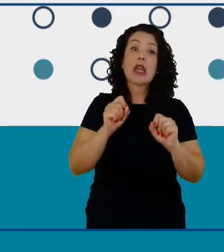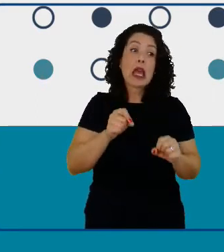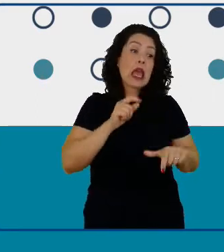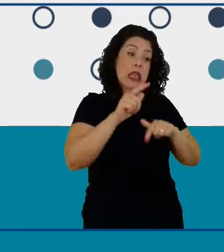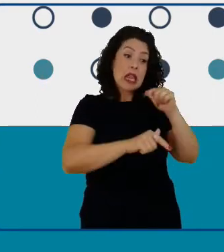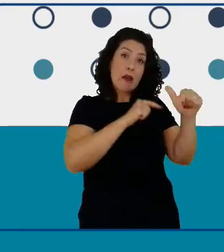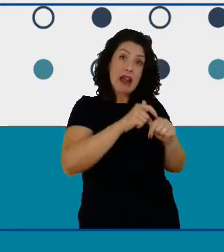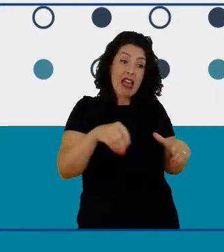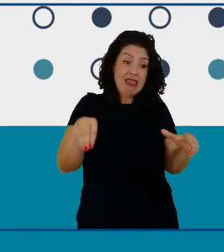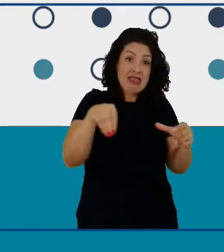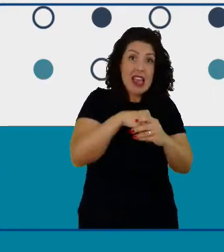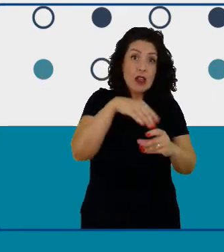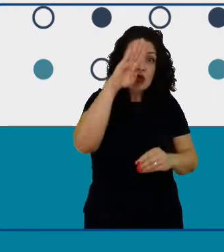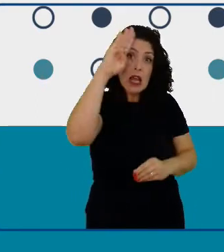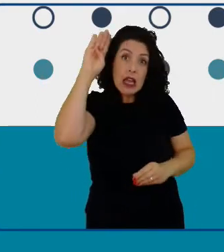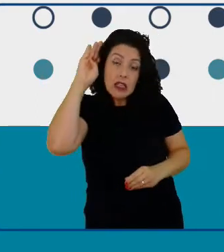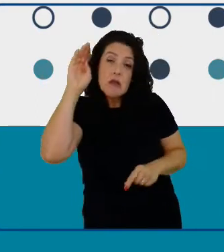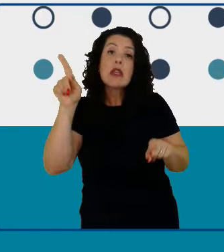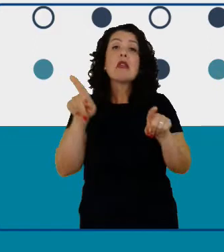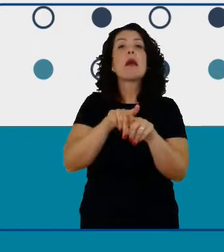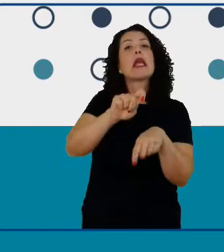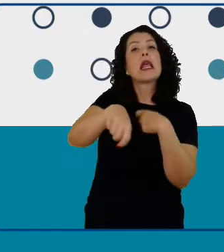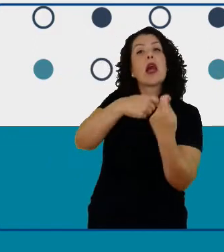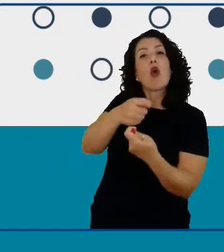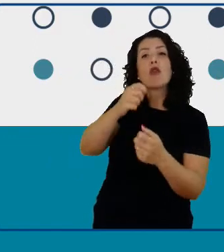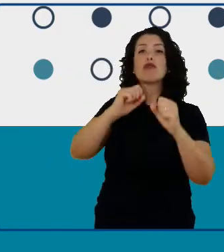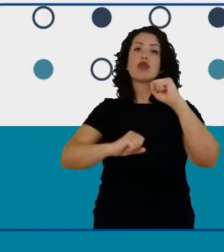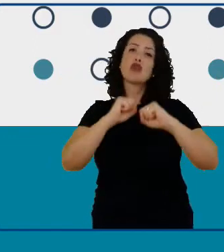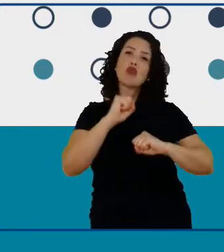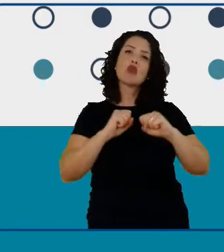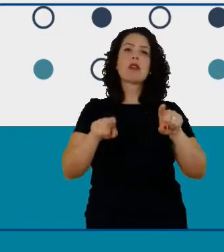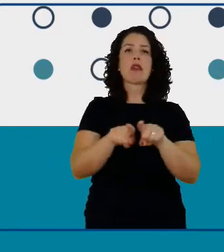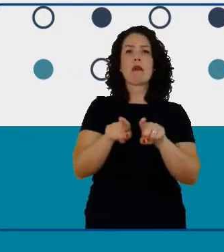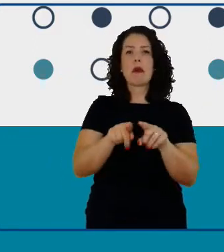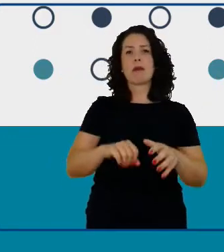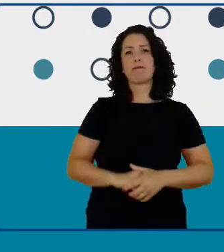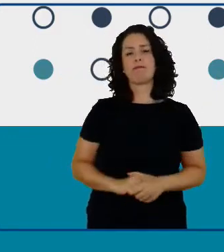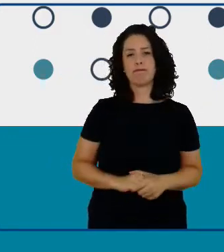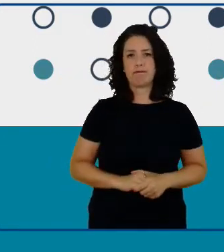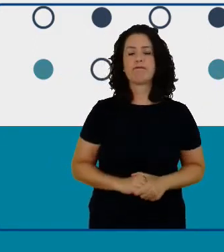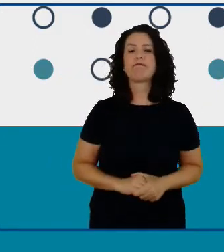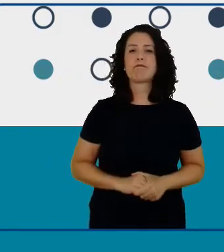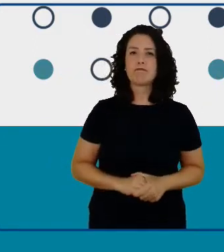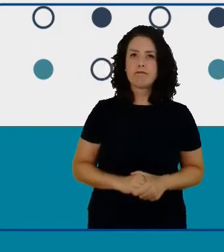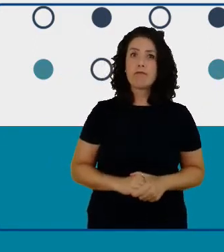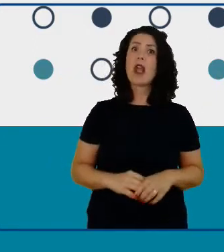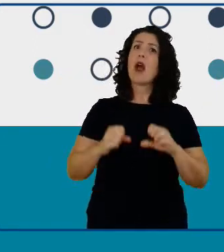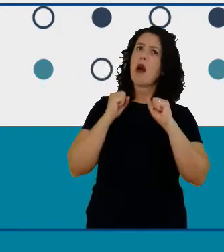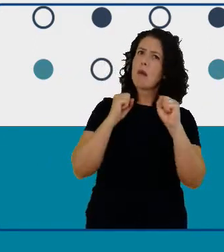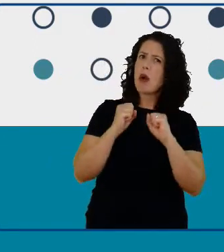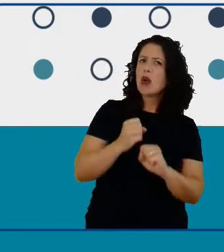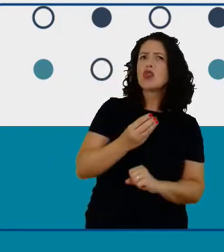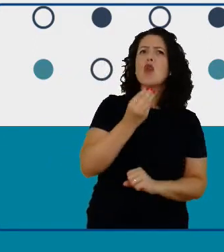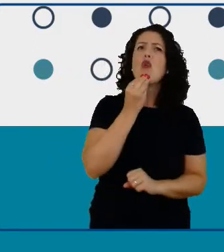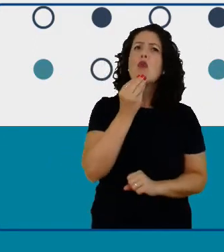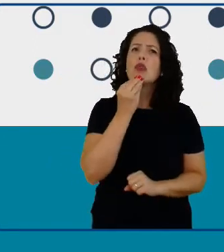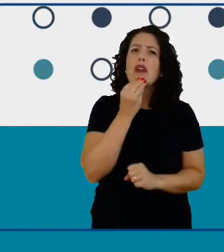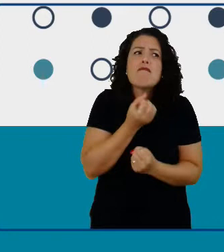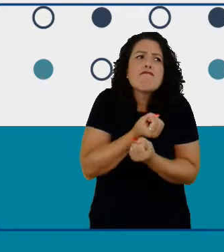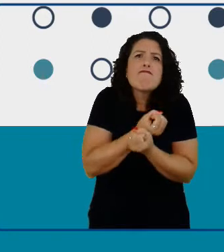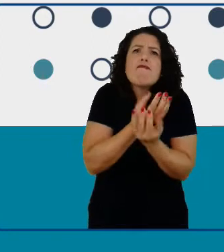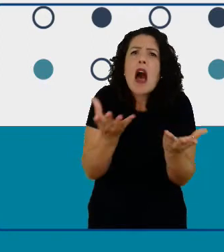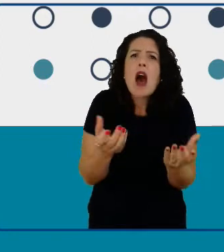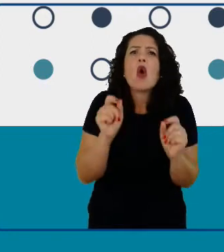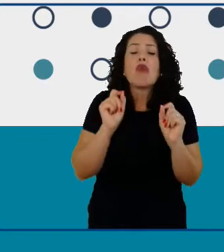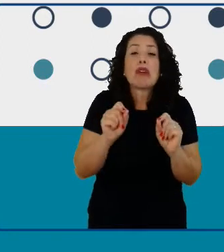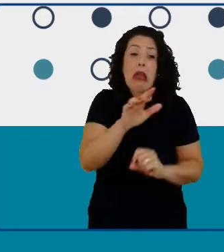negócios e na indústria também pode abrir oportunidades para carreiras de ensino você